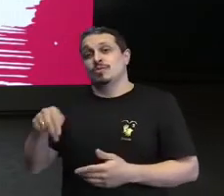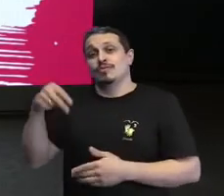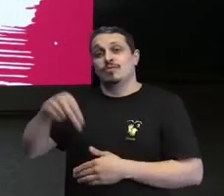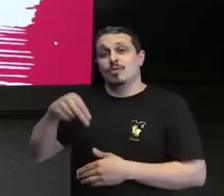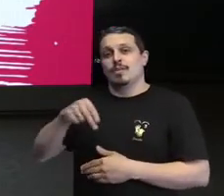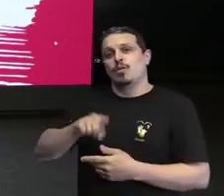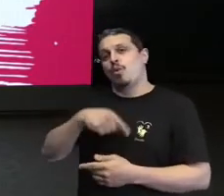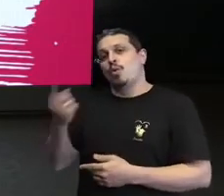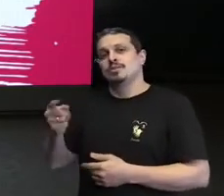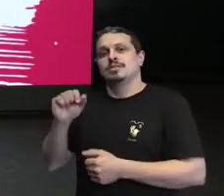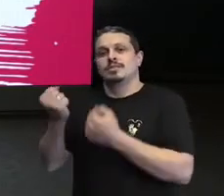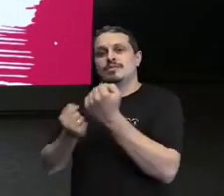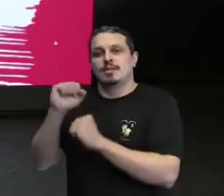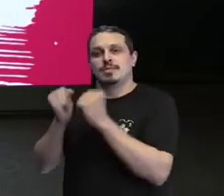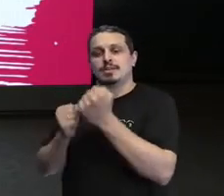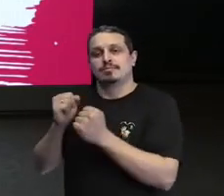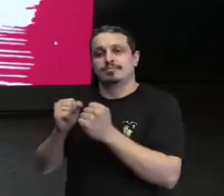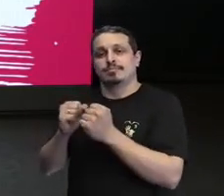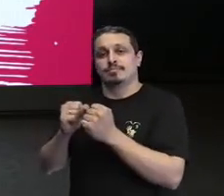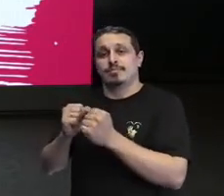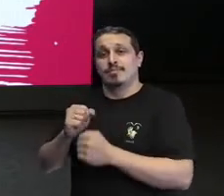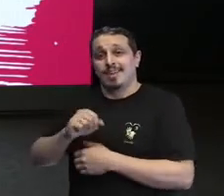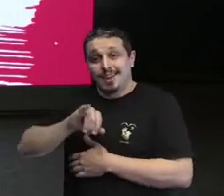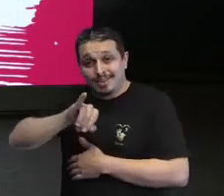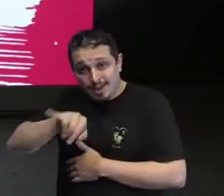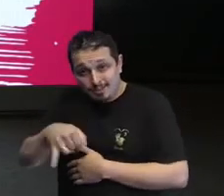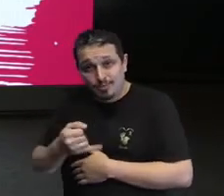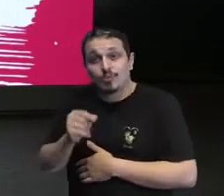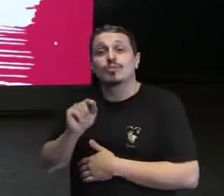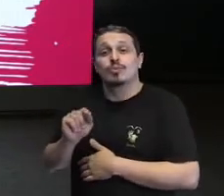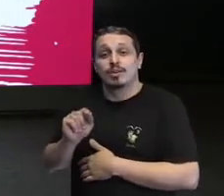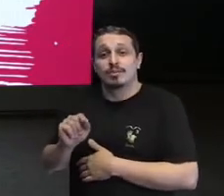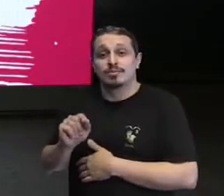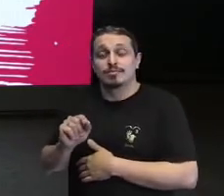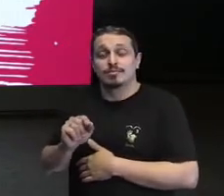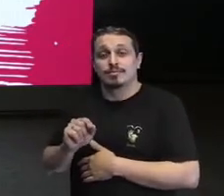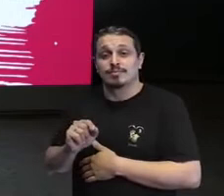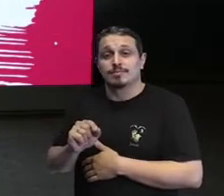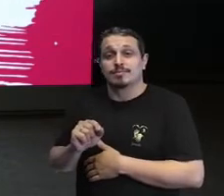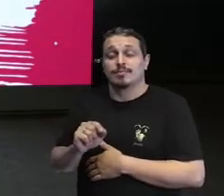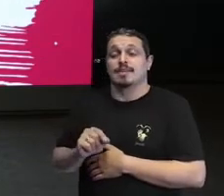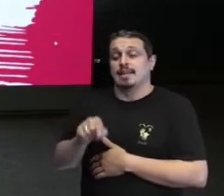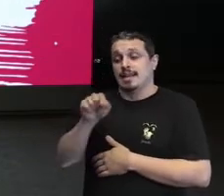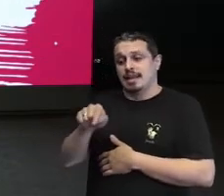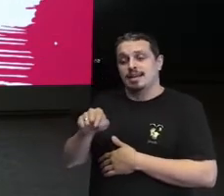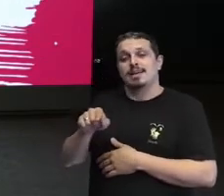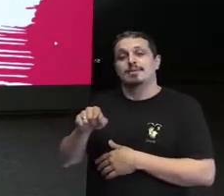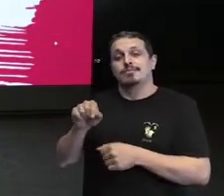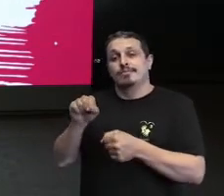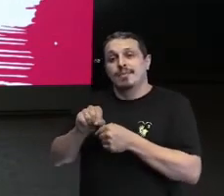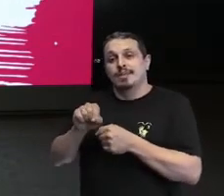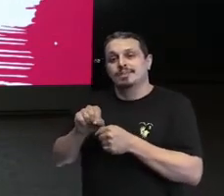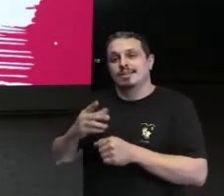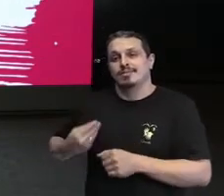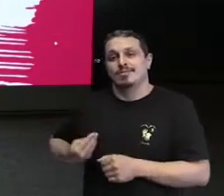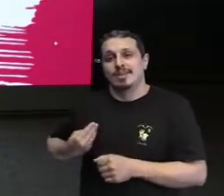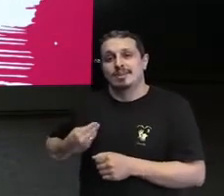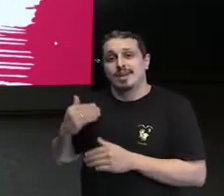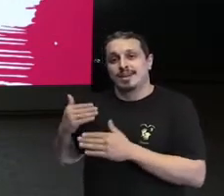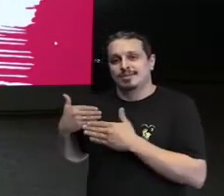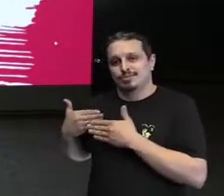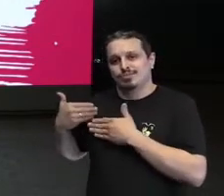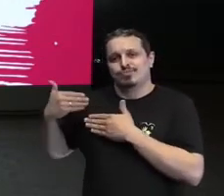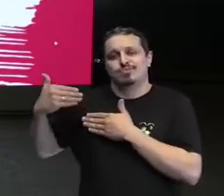tive a oportunidade de trilhar esse caminho que eu estou hoje. E aí, ao longo dessa